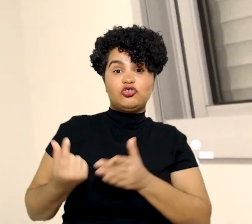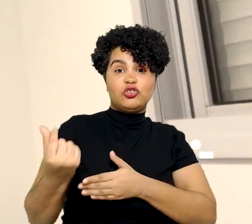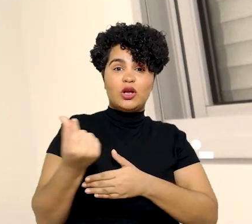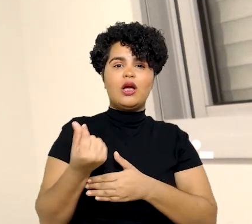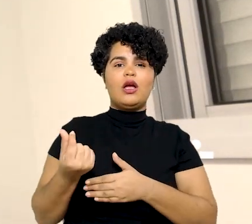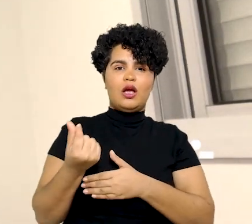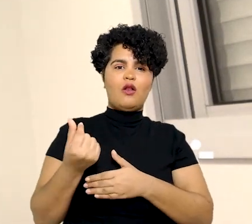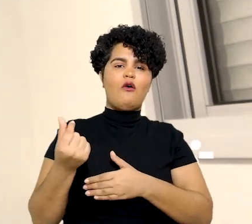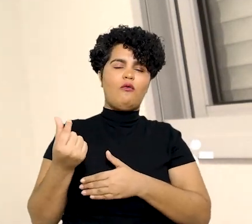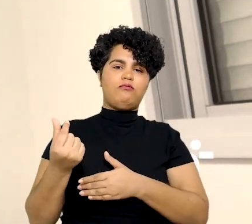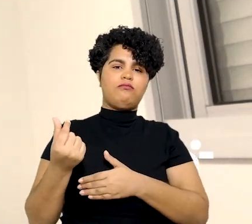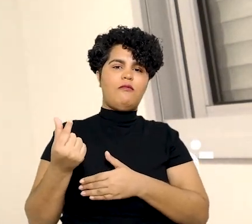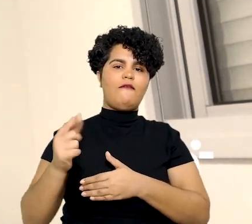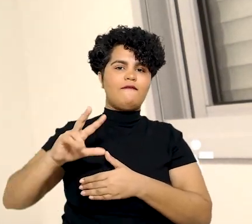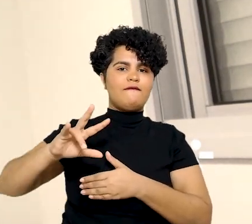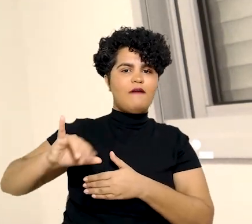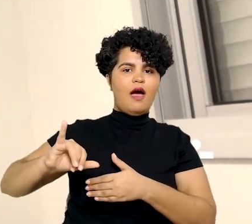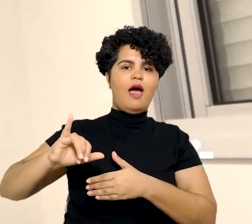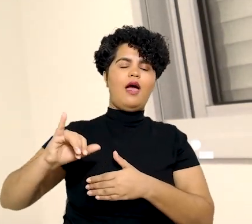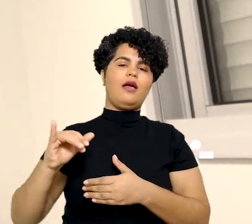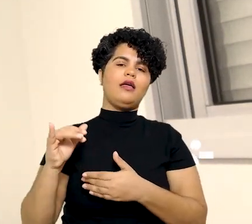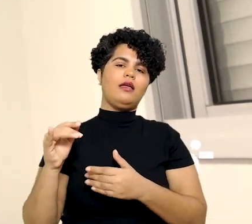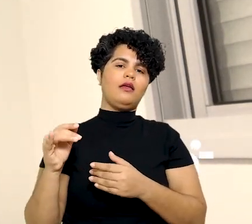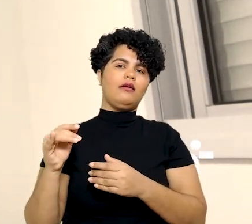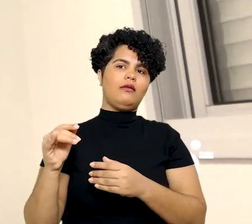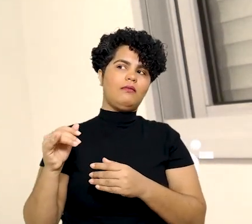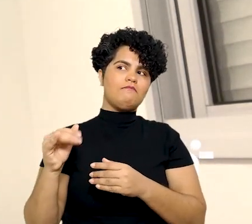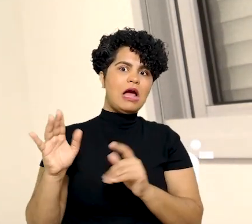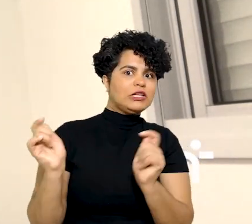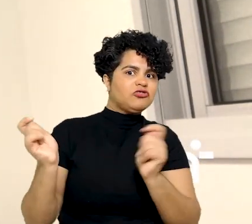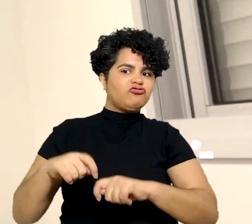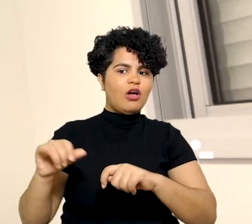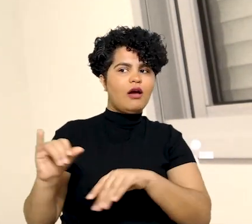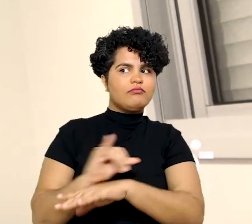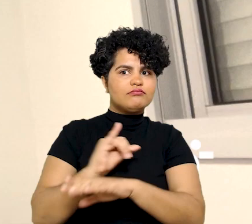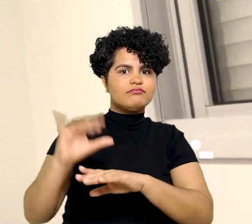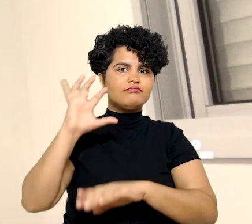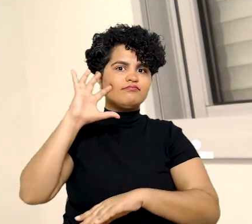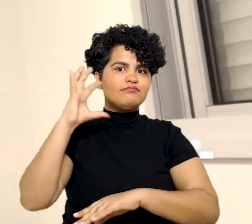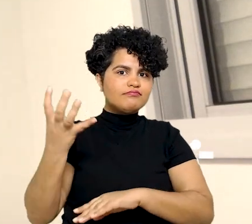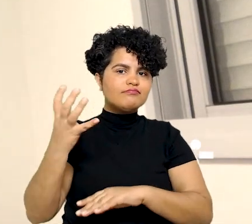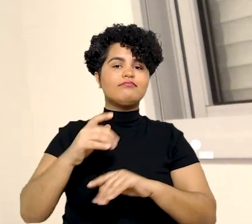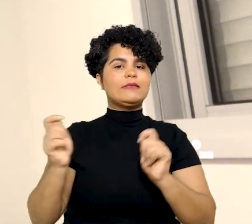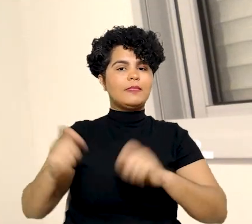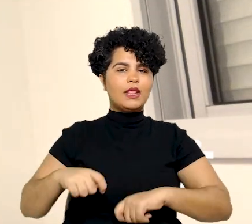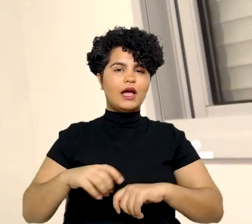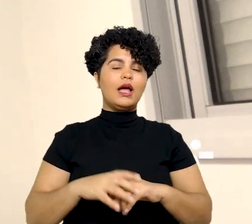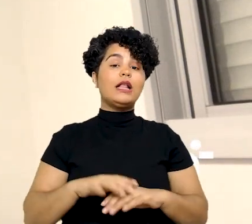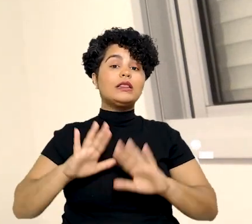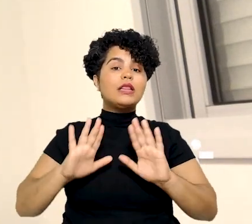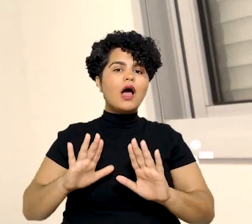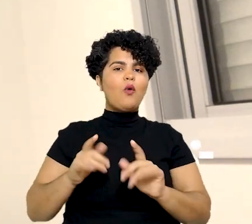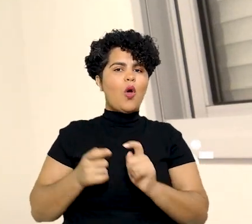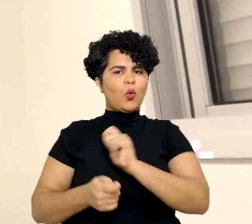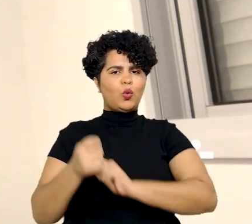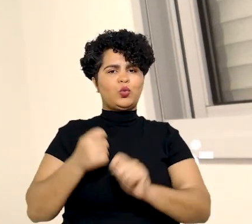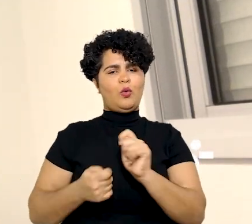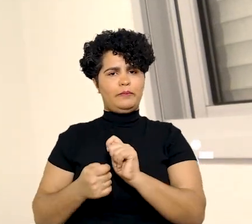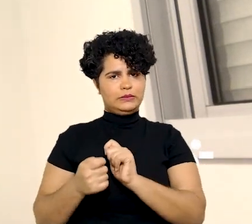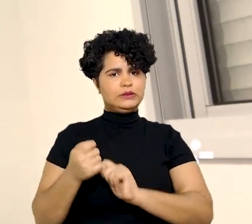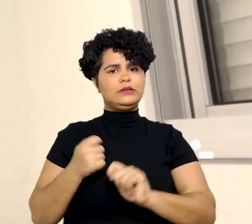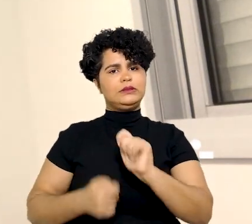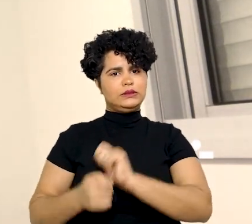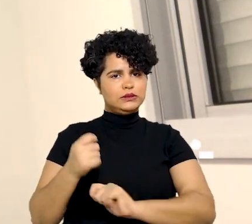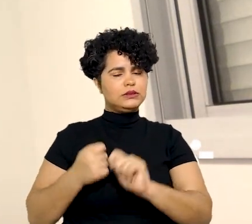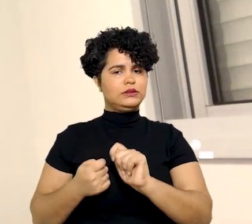recursos para execuções que são mais possíveis de serem satisfeitas. Então, essa racionalização de recursos, que